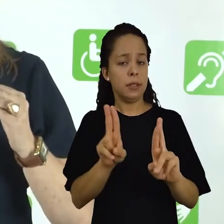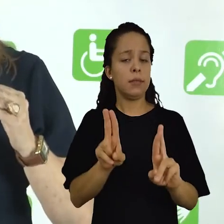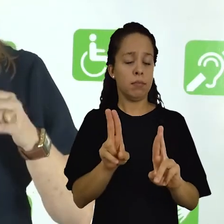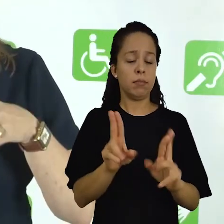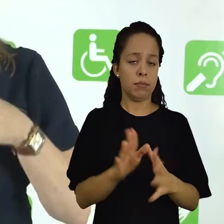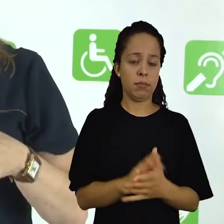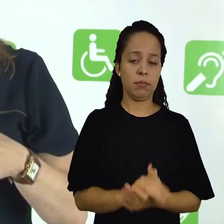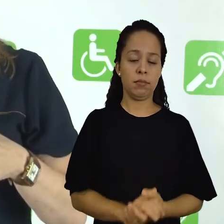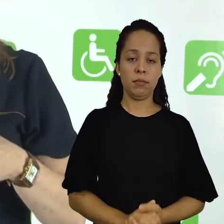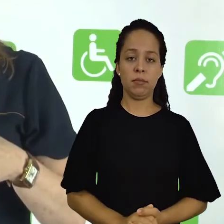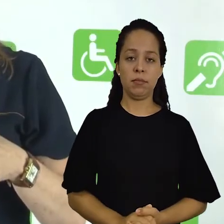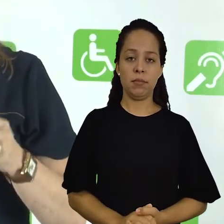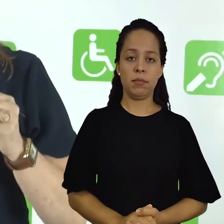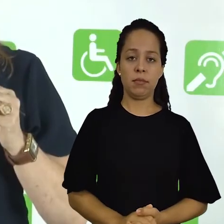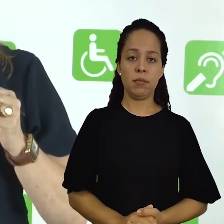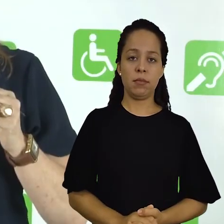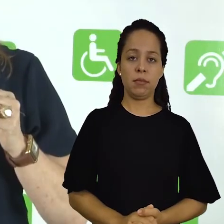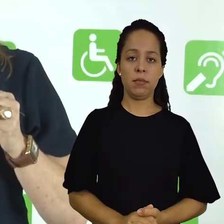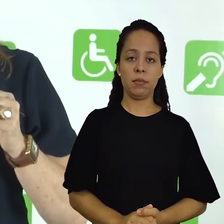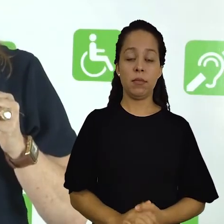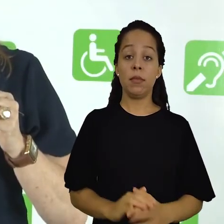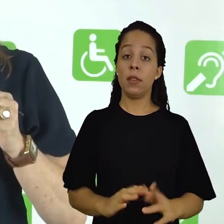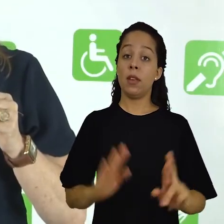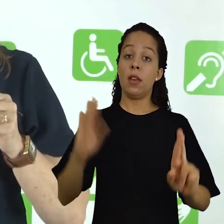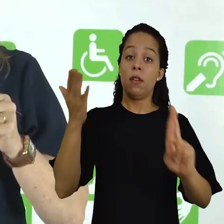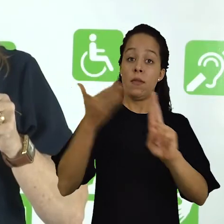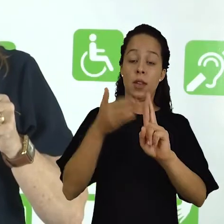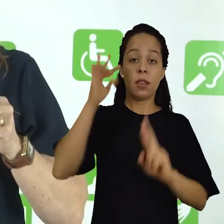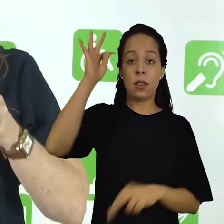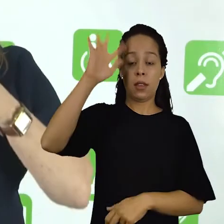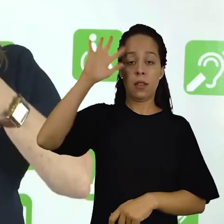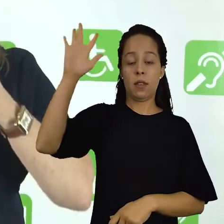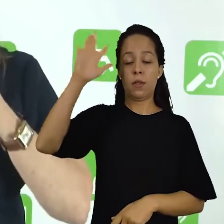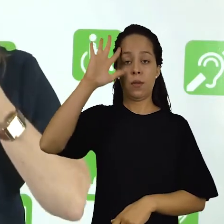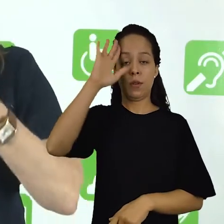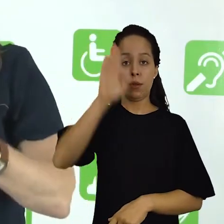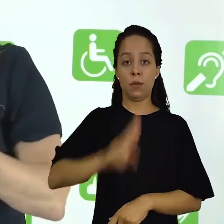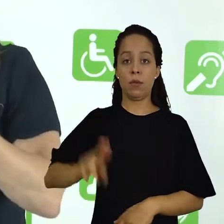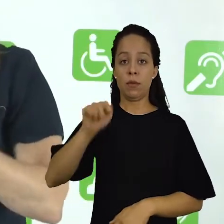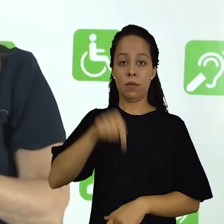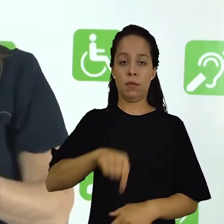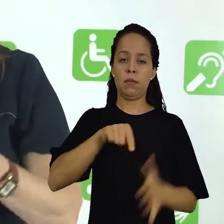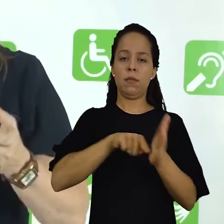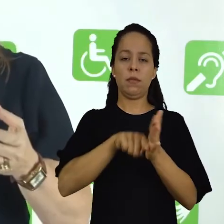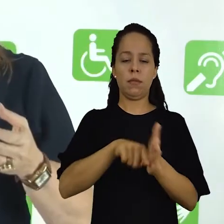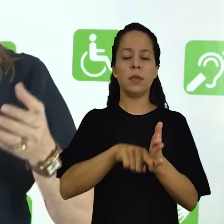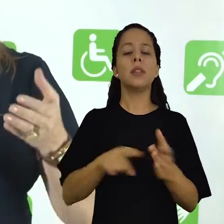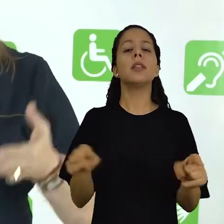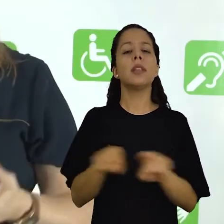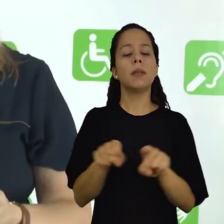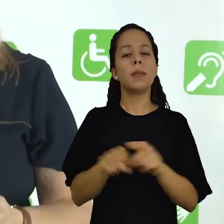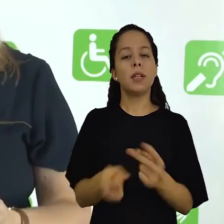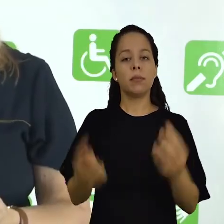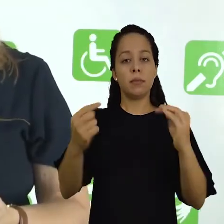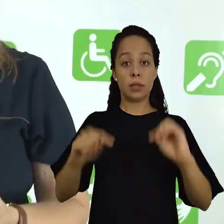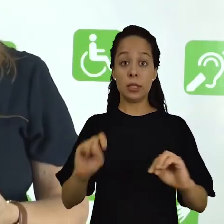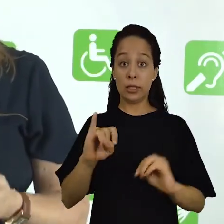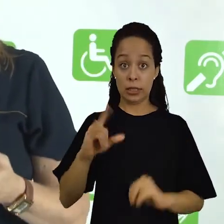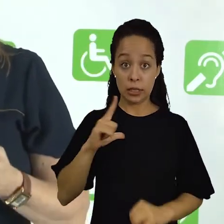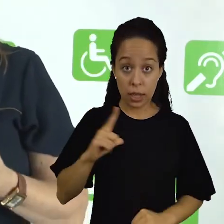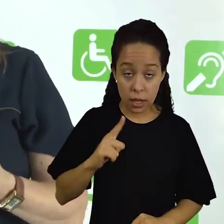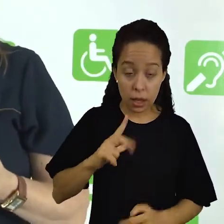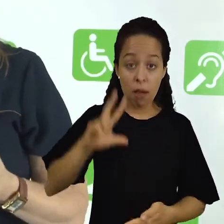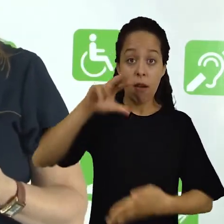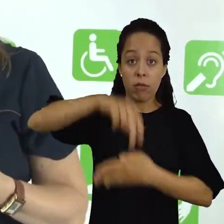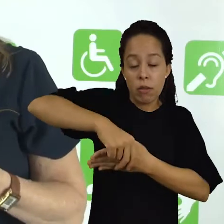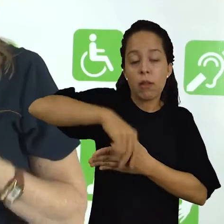teóricas utilizadas nesta pesquisa